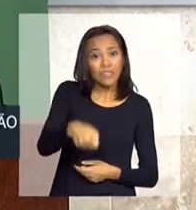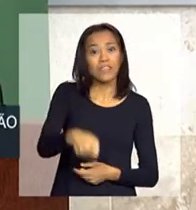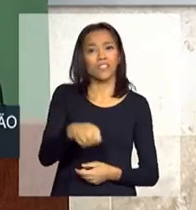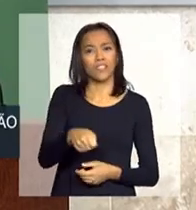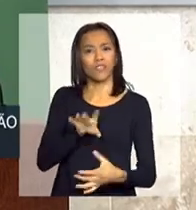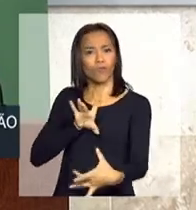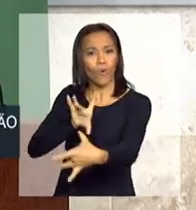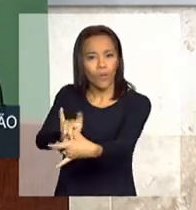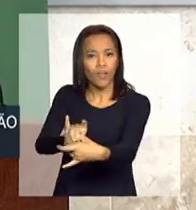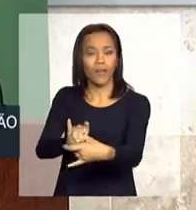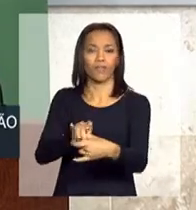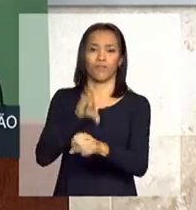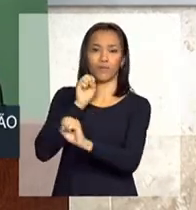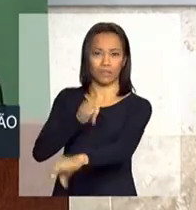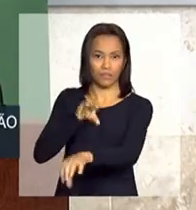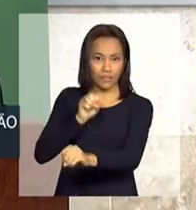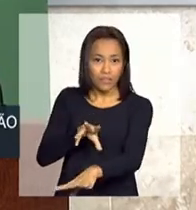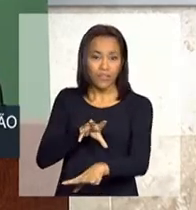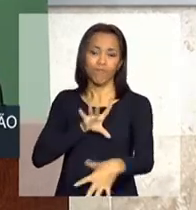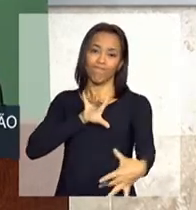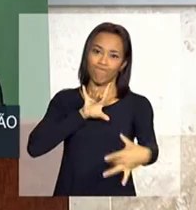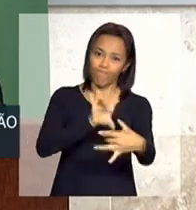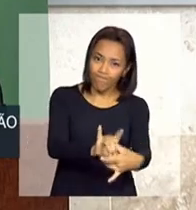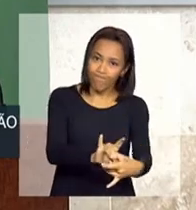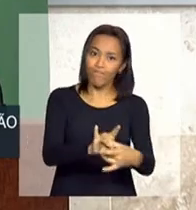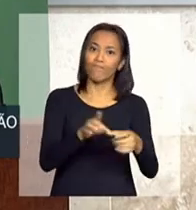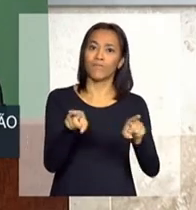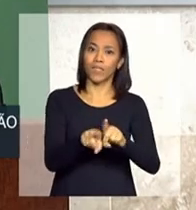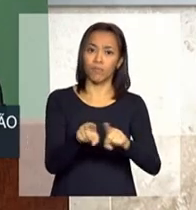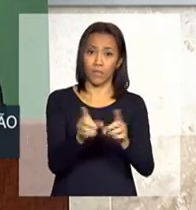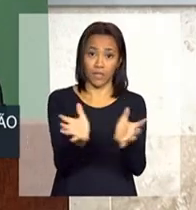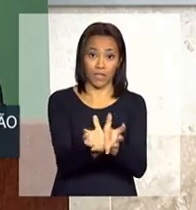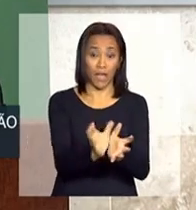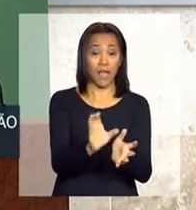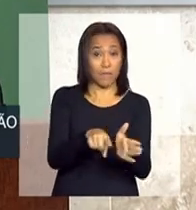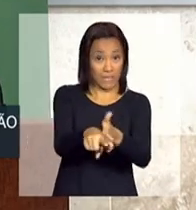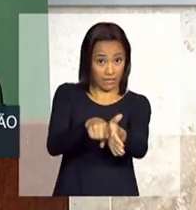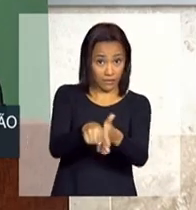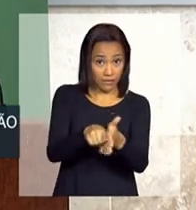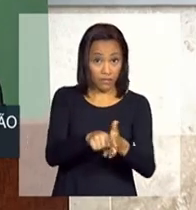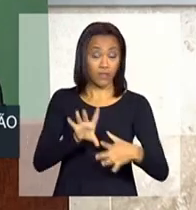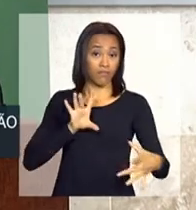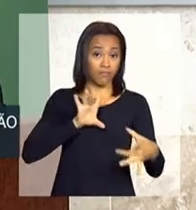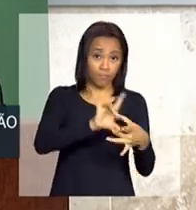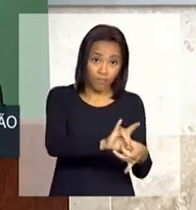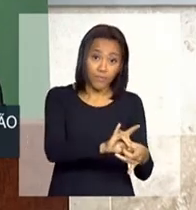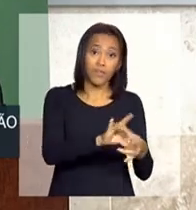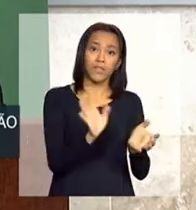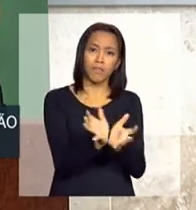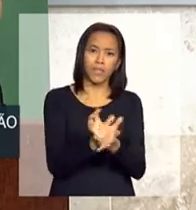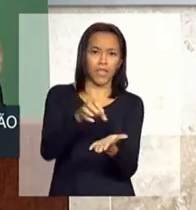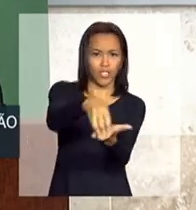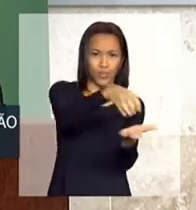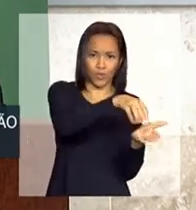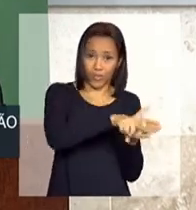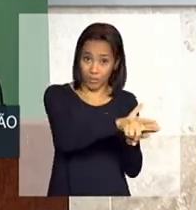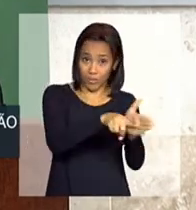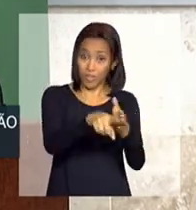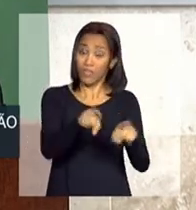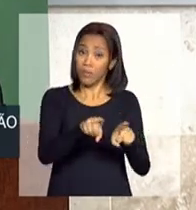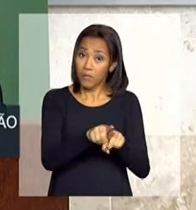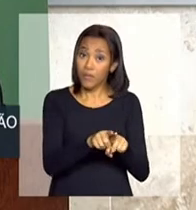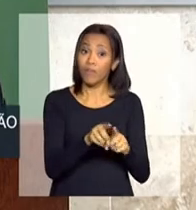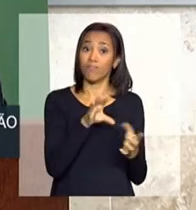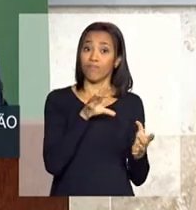da educação, exige o encadeamento da academia, das instituições de pesquisa e das empresas.